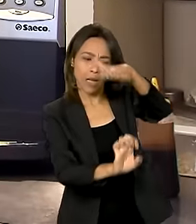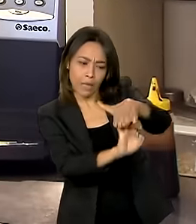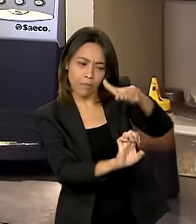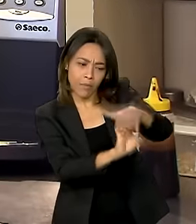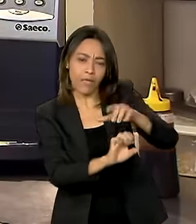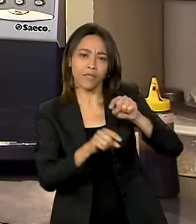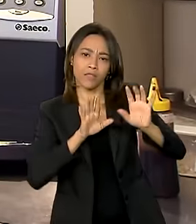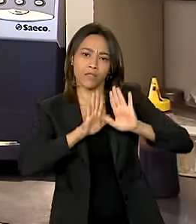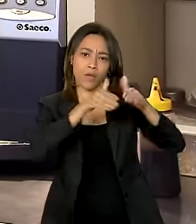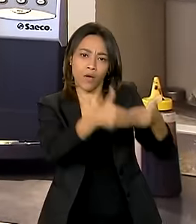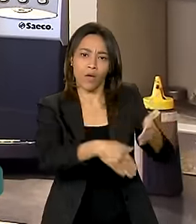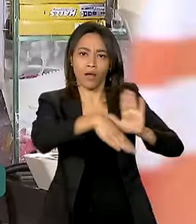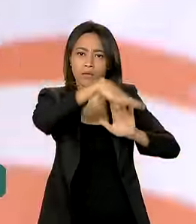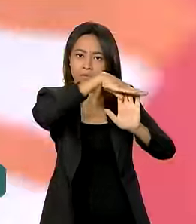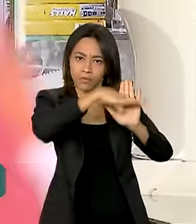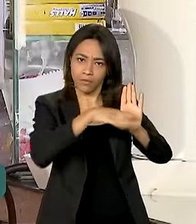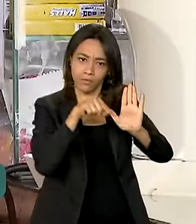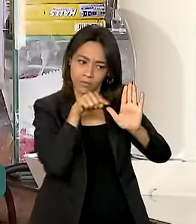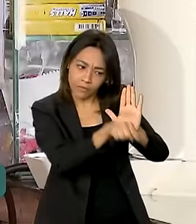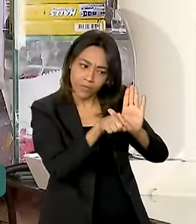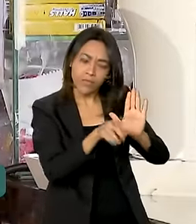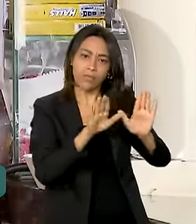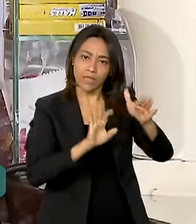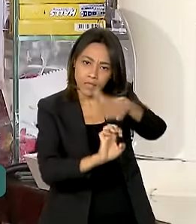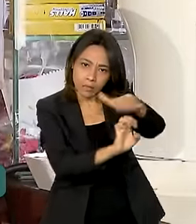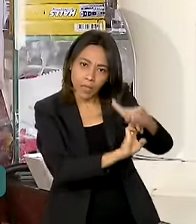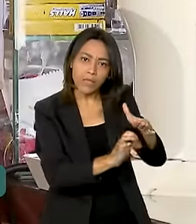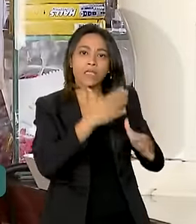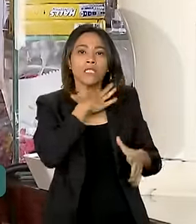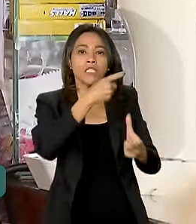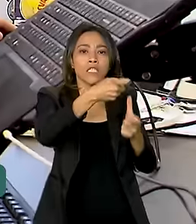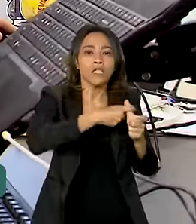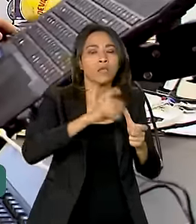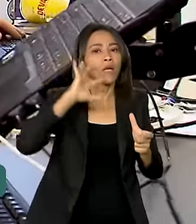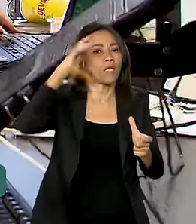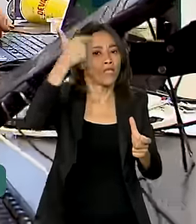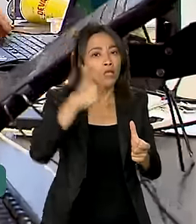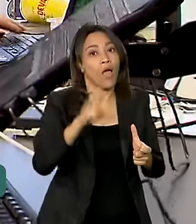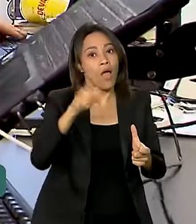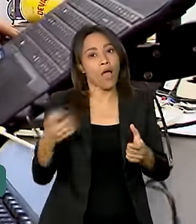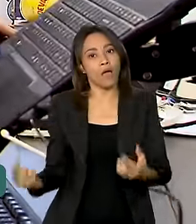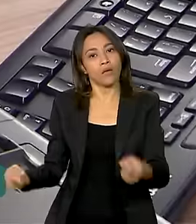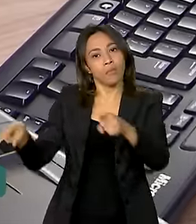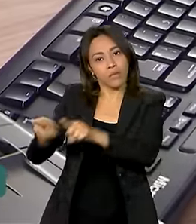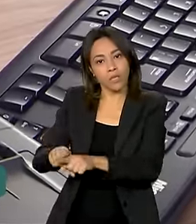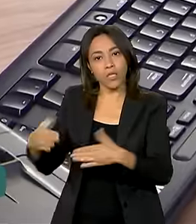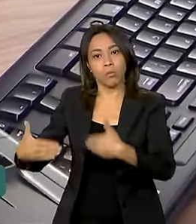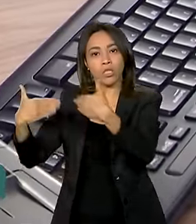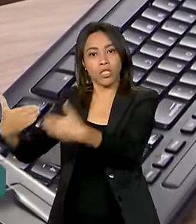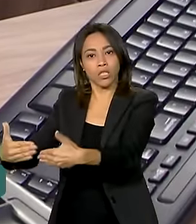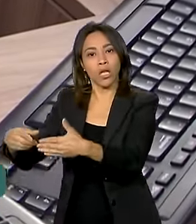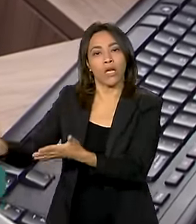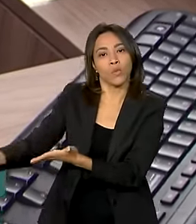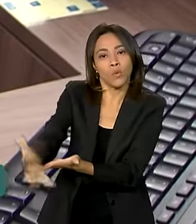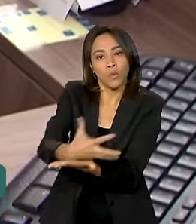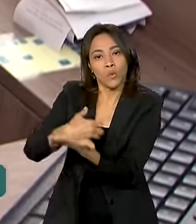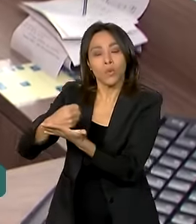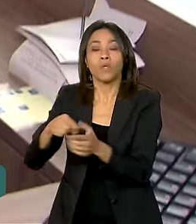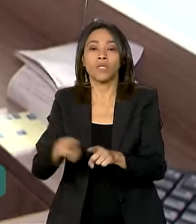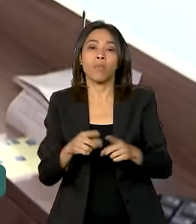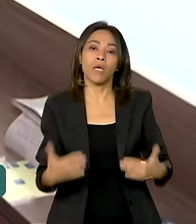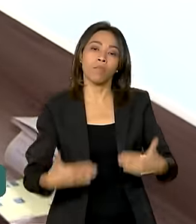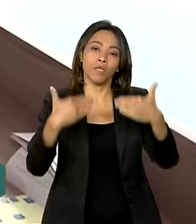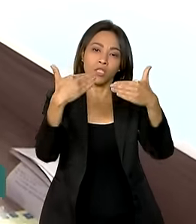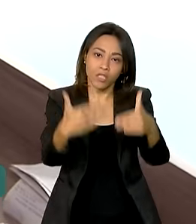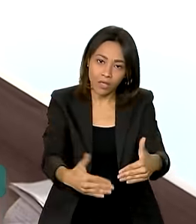Desenrola Pequenos Negócios é uma iniciativa conjunta do Ministério da Fazenda e do Ministério do Empreendedorismo,